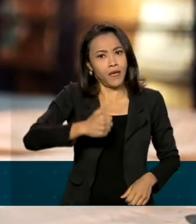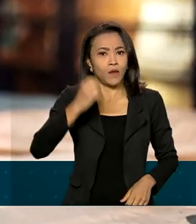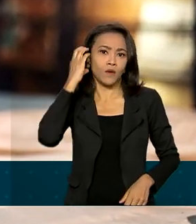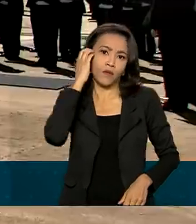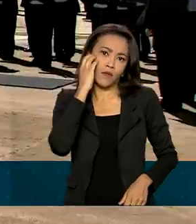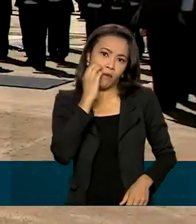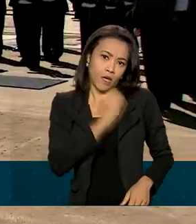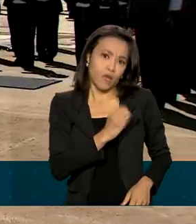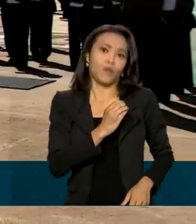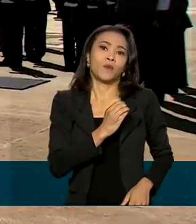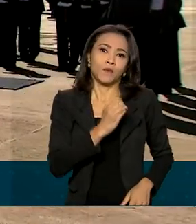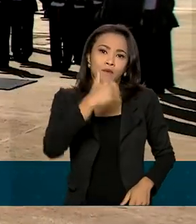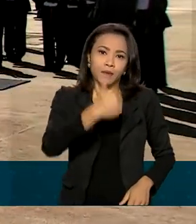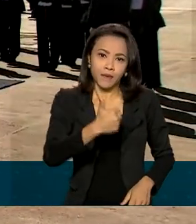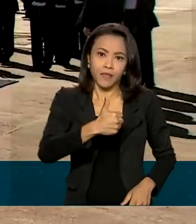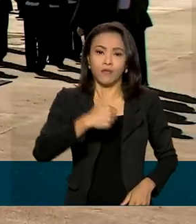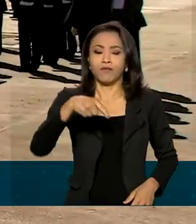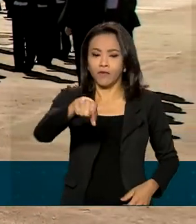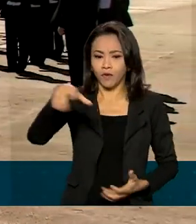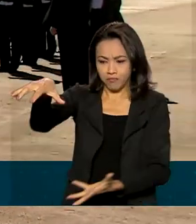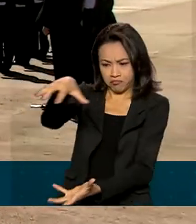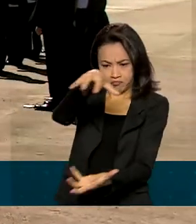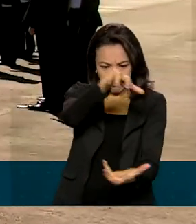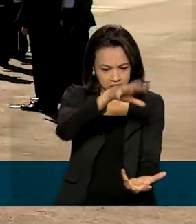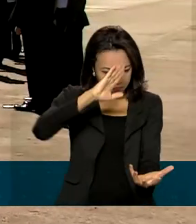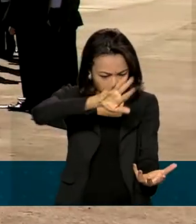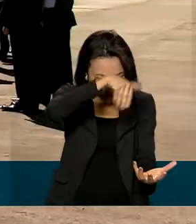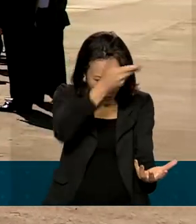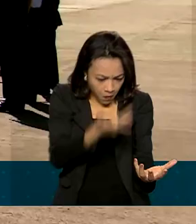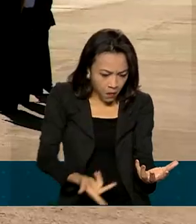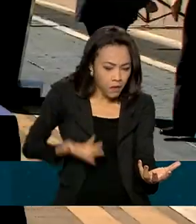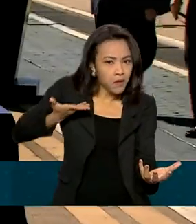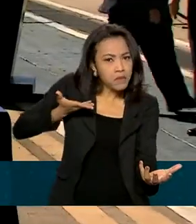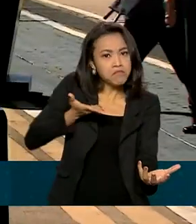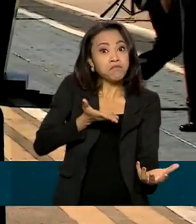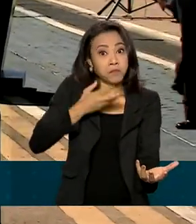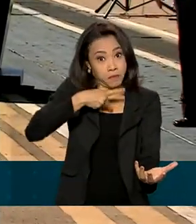Dom Pedro, foi recebido com honras de chefe de Estado.